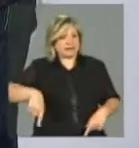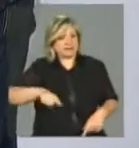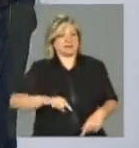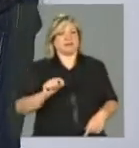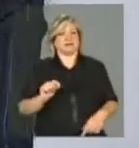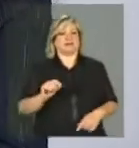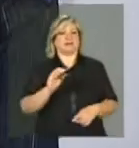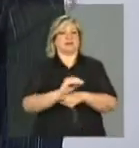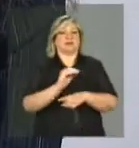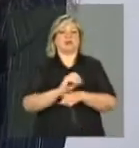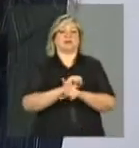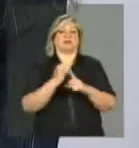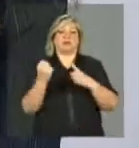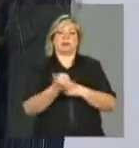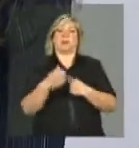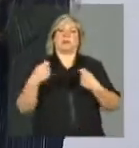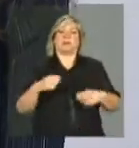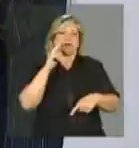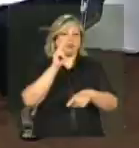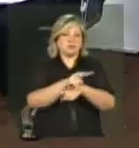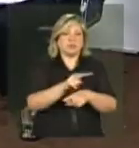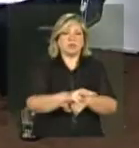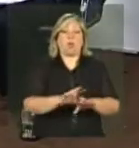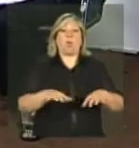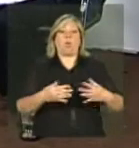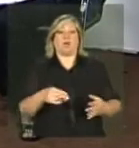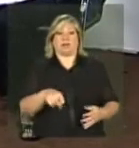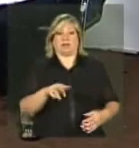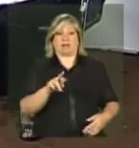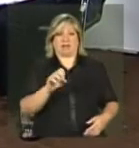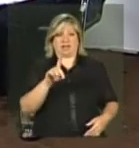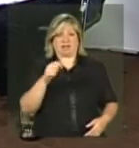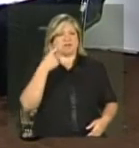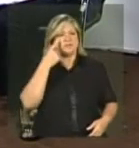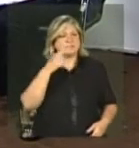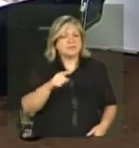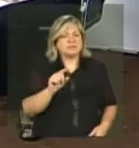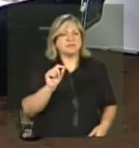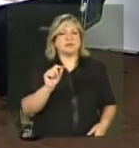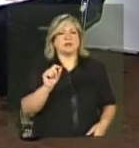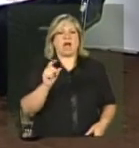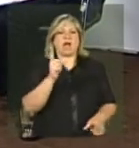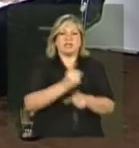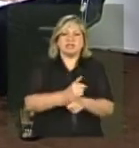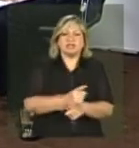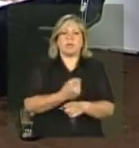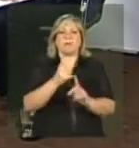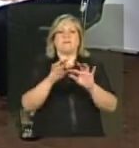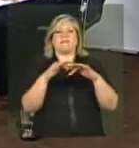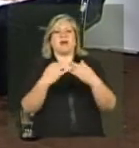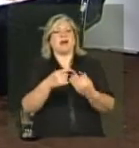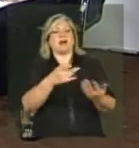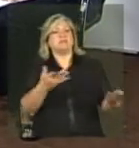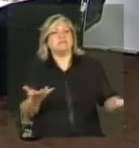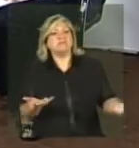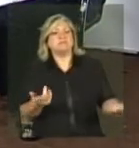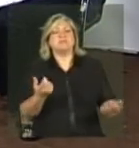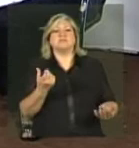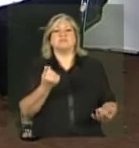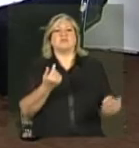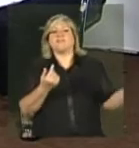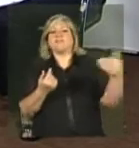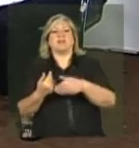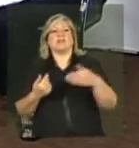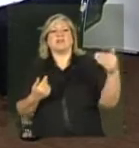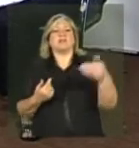e vice-versa. Então, quando a rede de assistência social percebe ou identifica uma família em situação de vulnerabilidade e